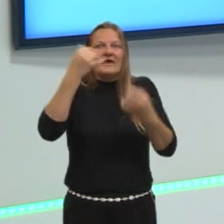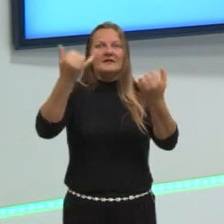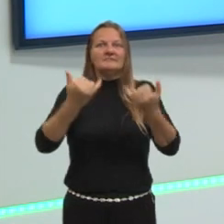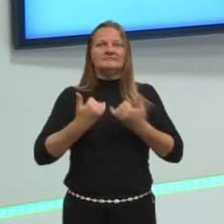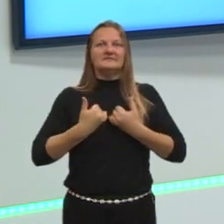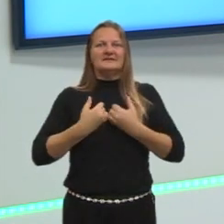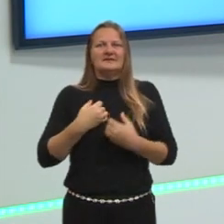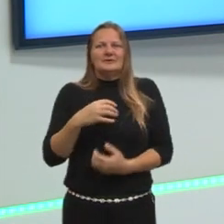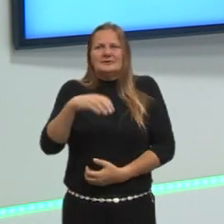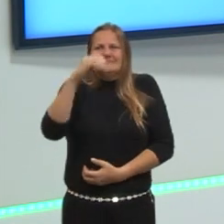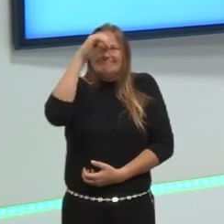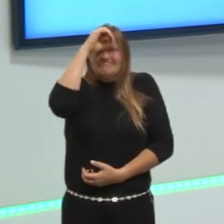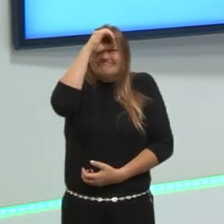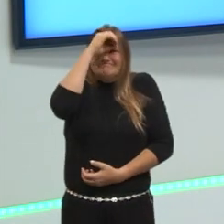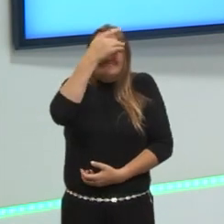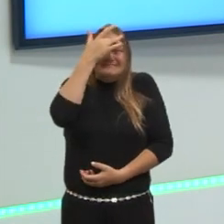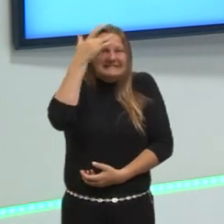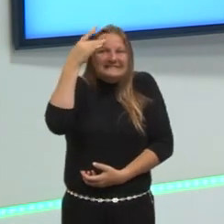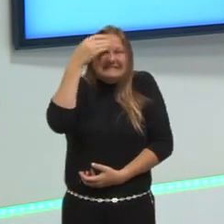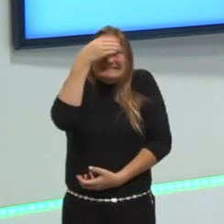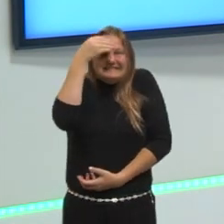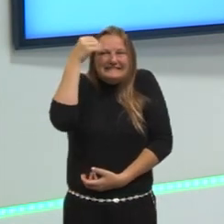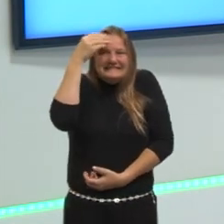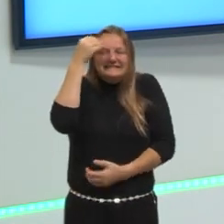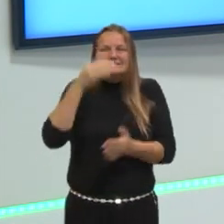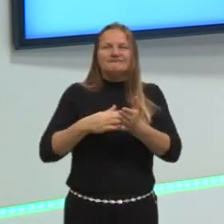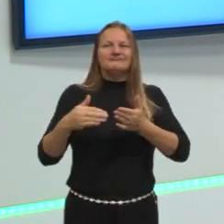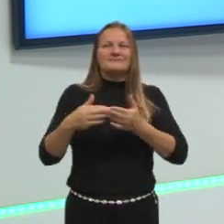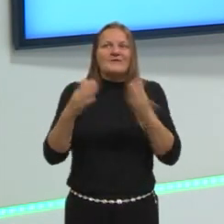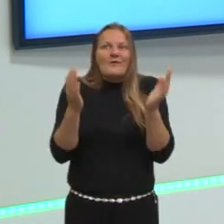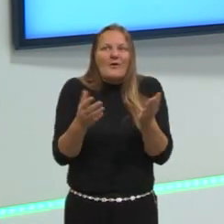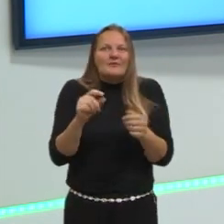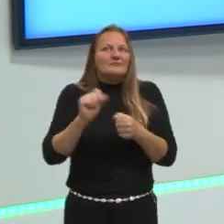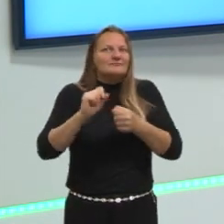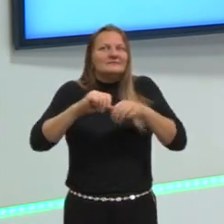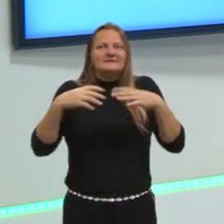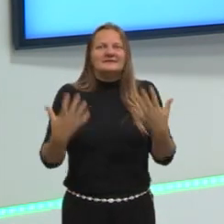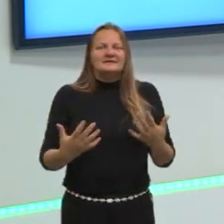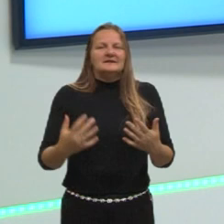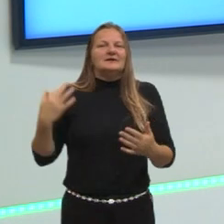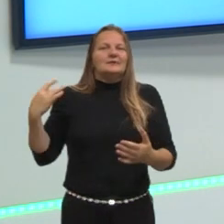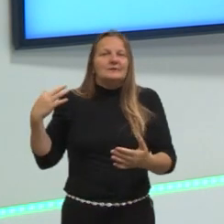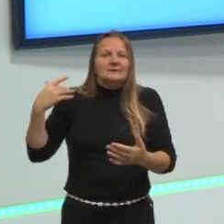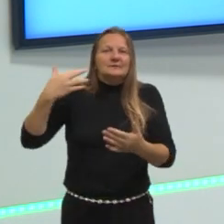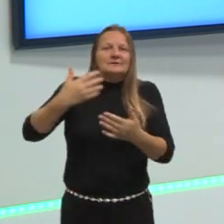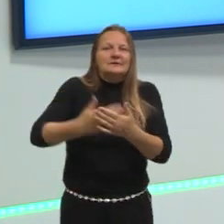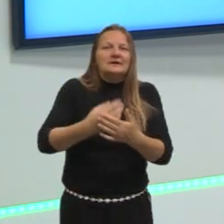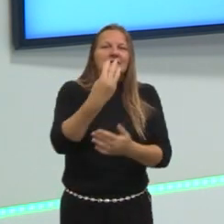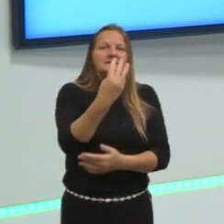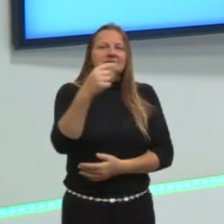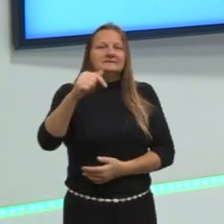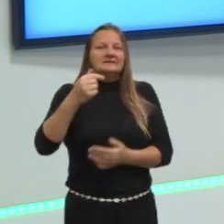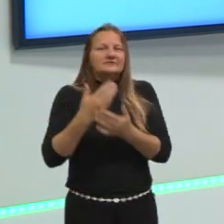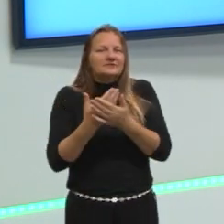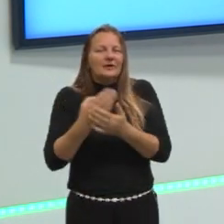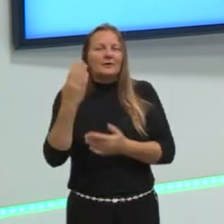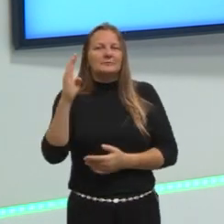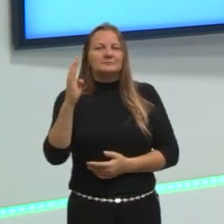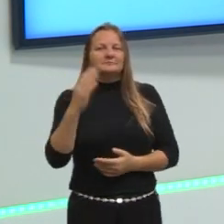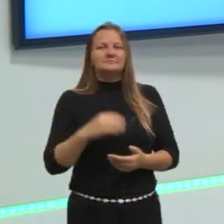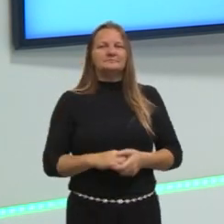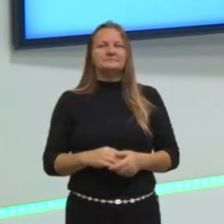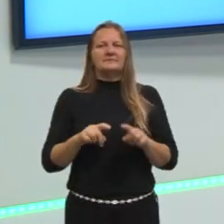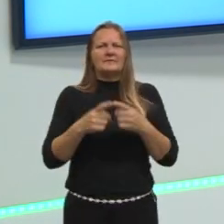eu não lembro de mais nada. E agora? E olha que eu acompanhei as 37 aulas de biologia,